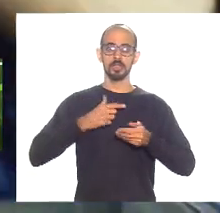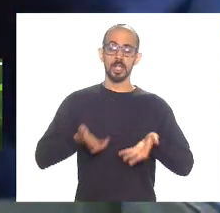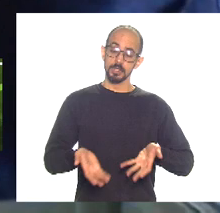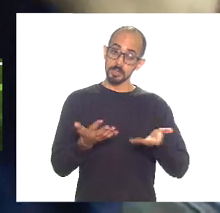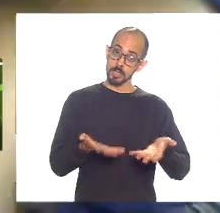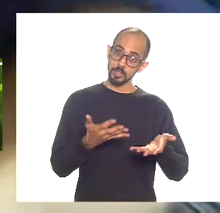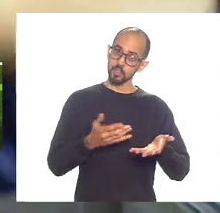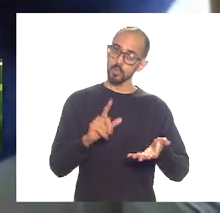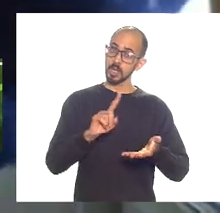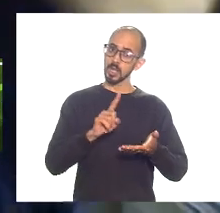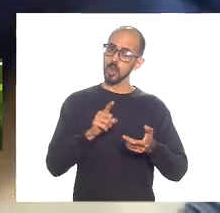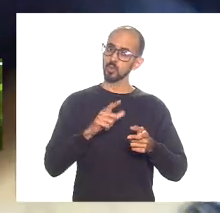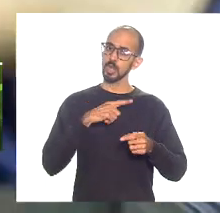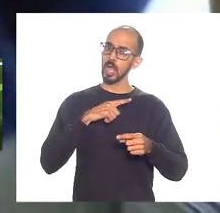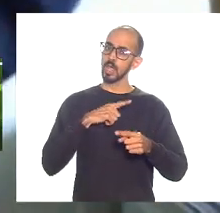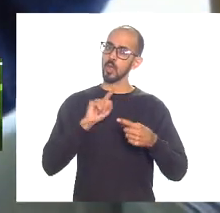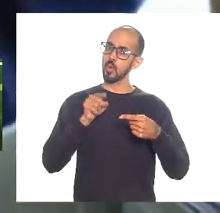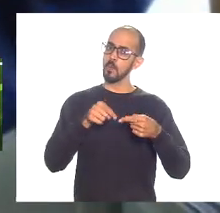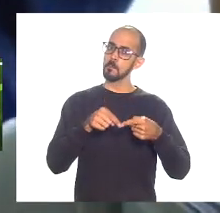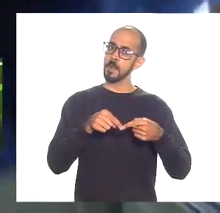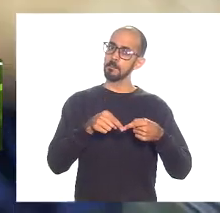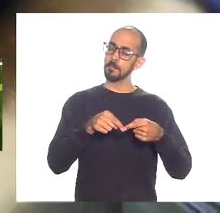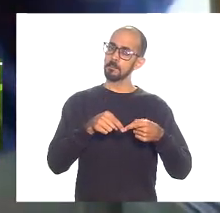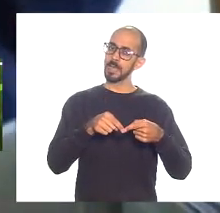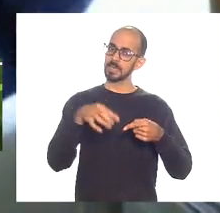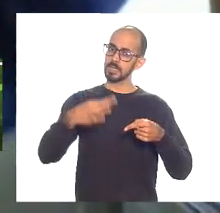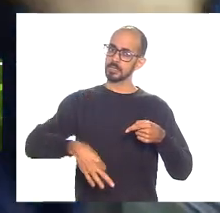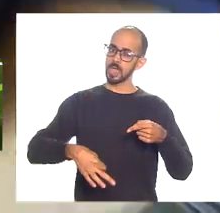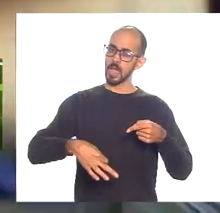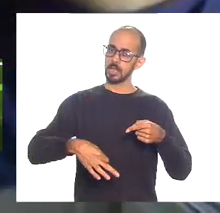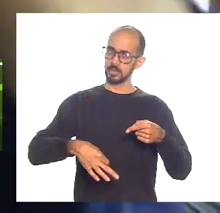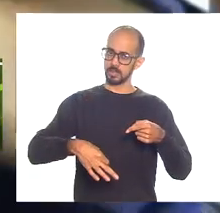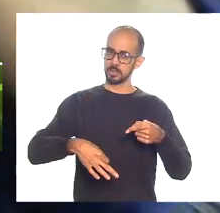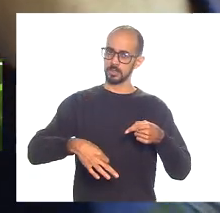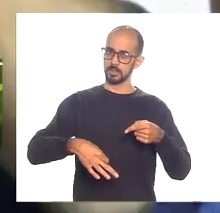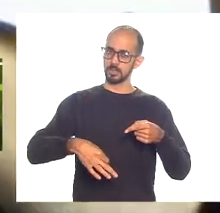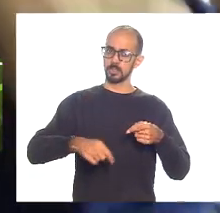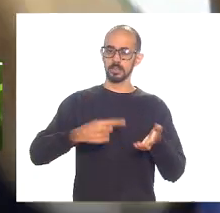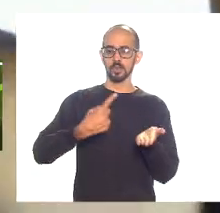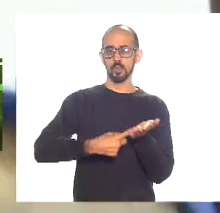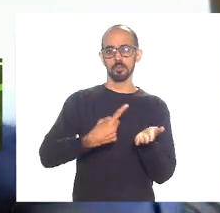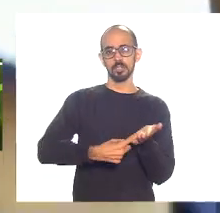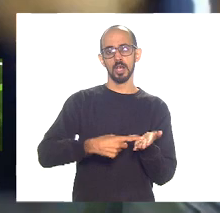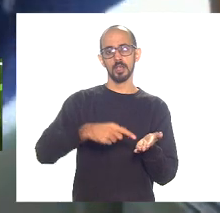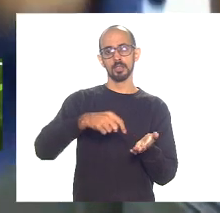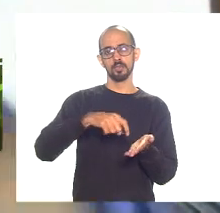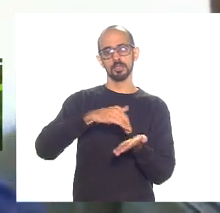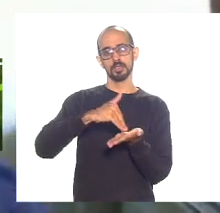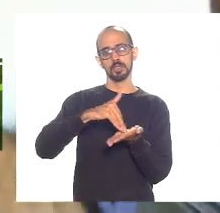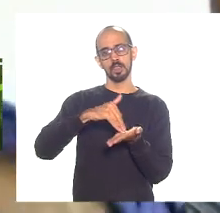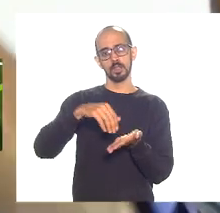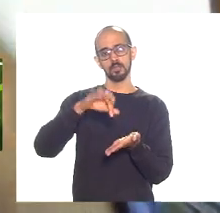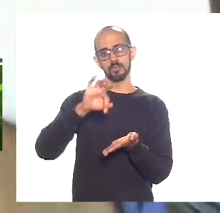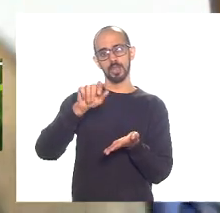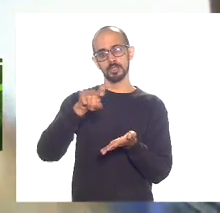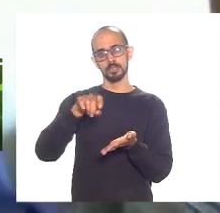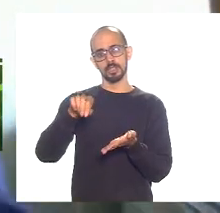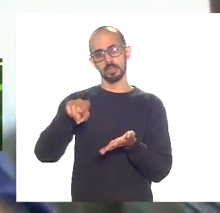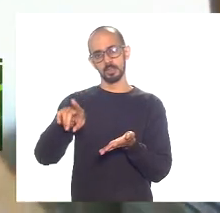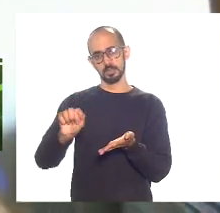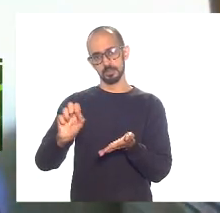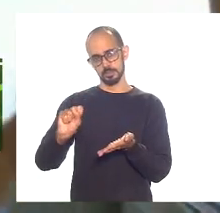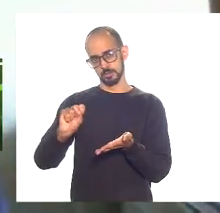cumpre as suas metas assinadas com a Codim com a Secretaria de Fazenda etc etc e para isso existe a lei das